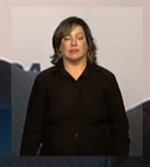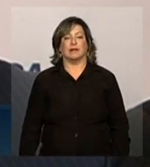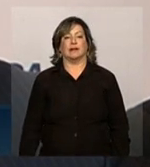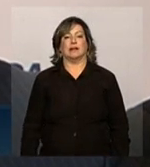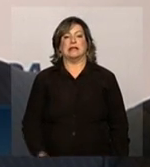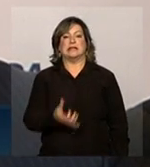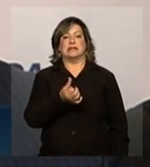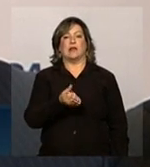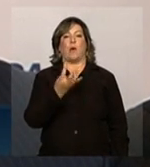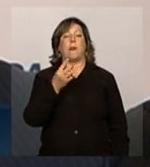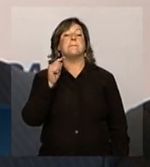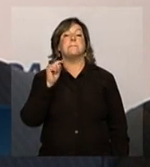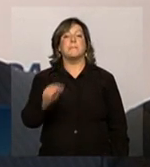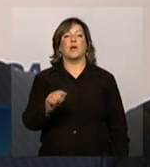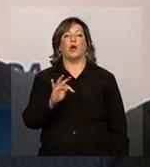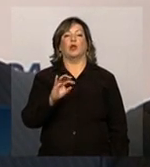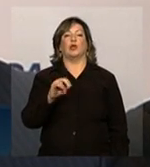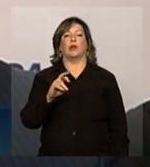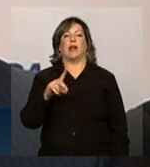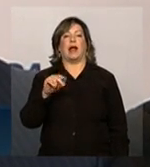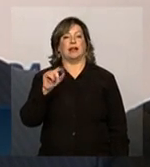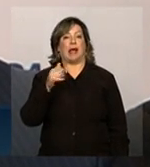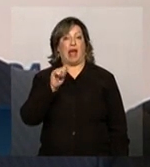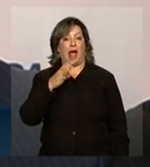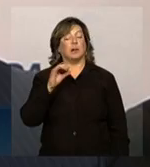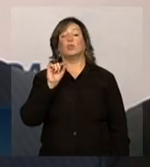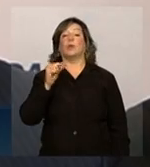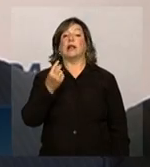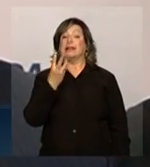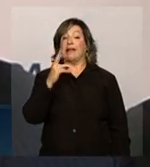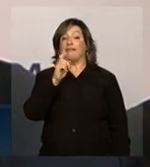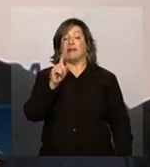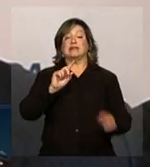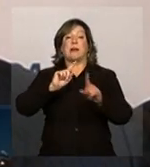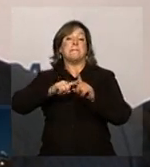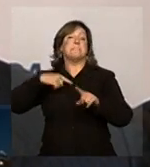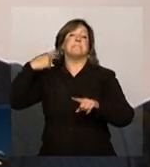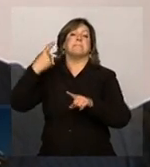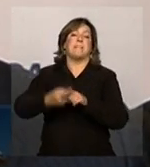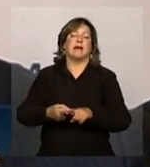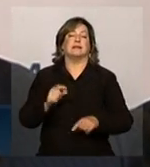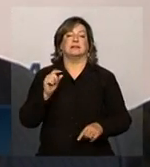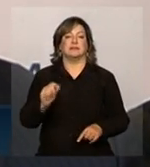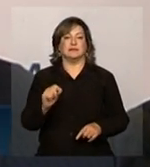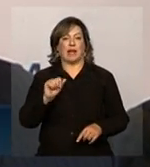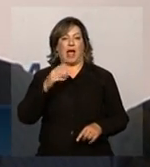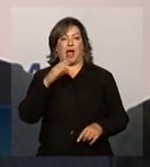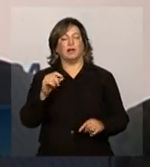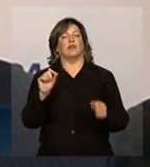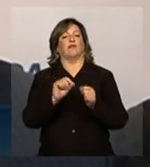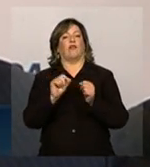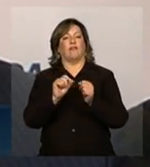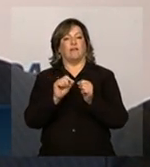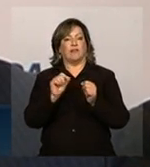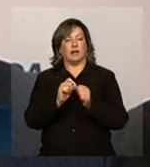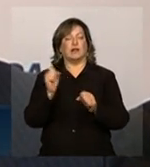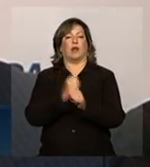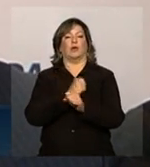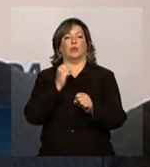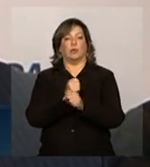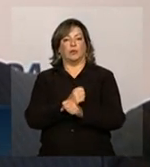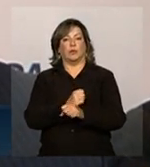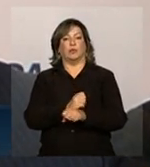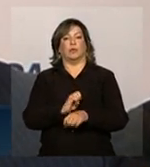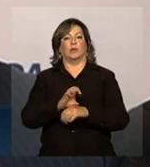64 mil toneladas de aço representa três vezes mais a quantidade de aço que foi empregada na construção do